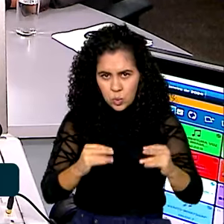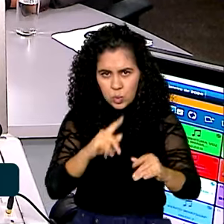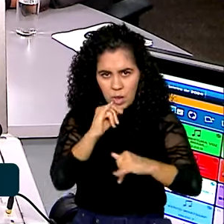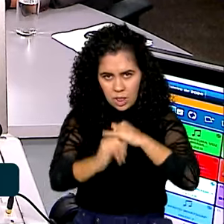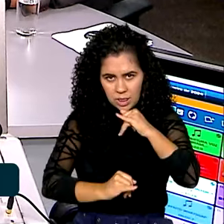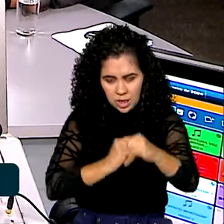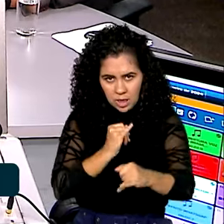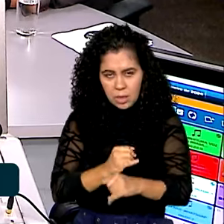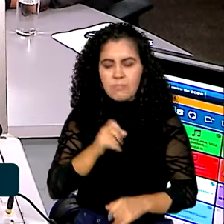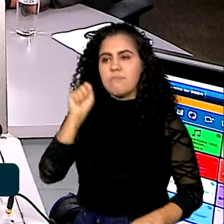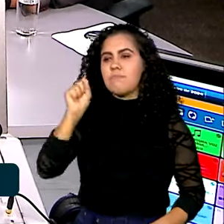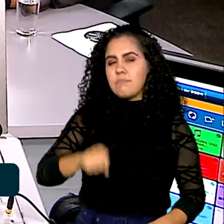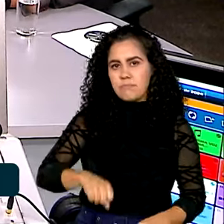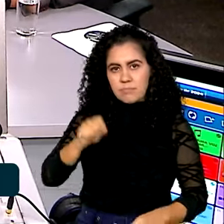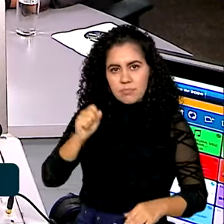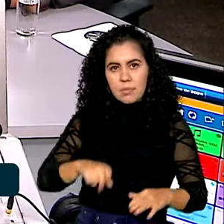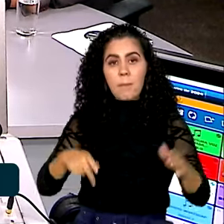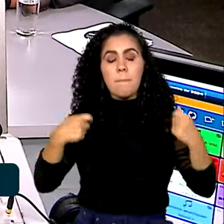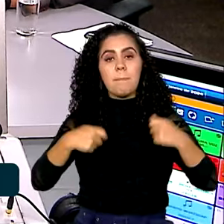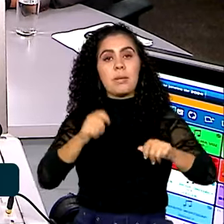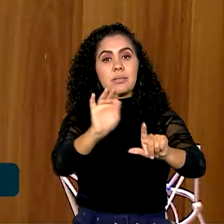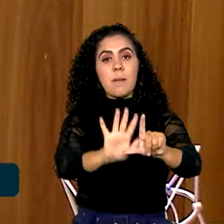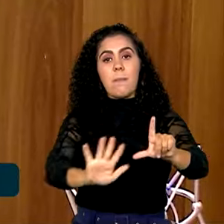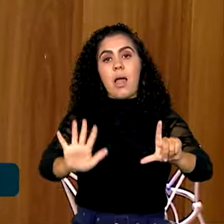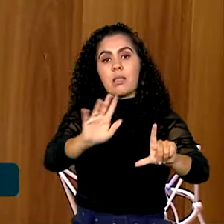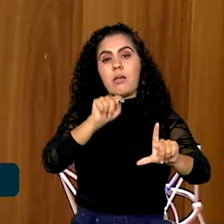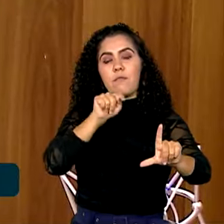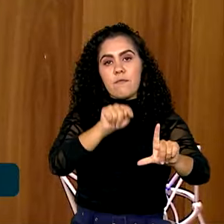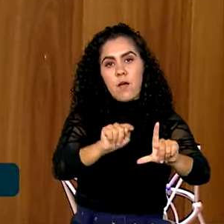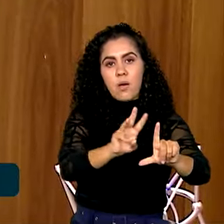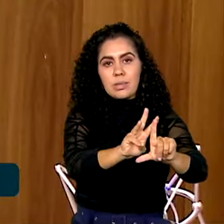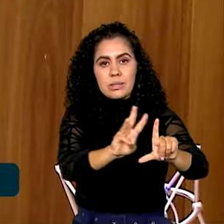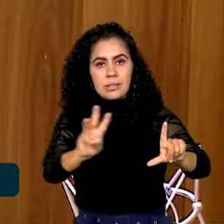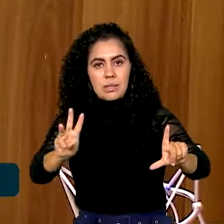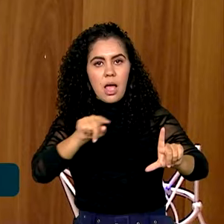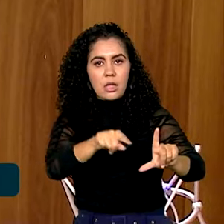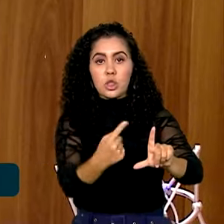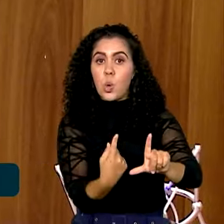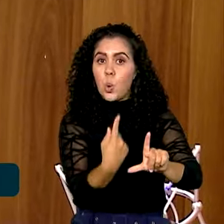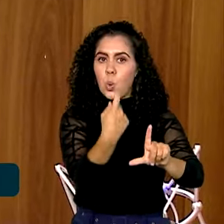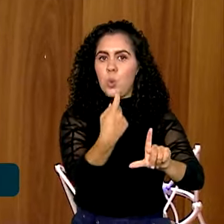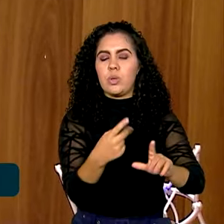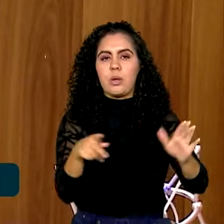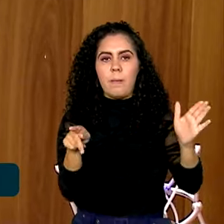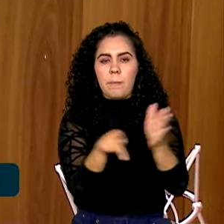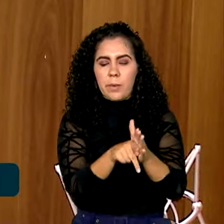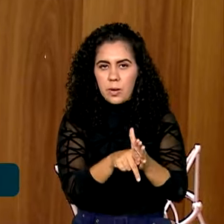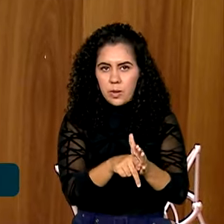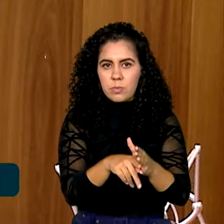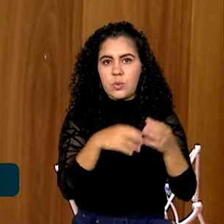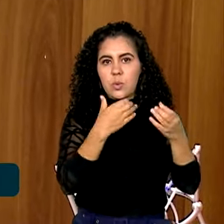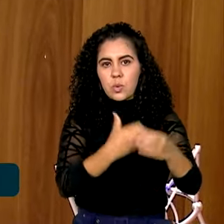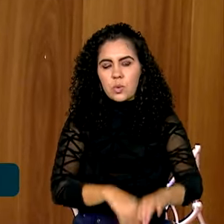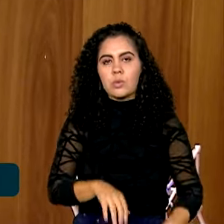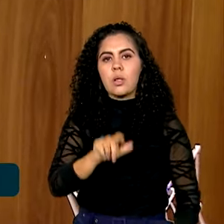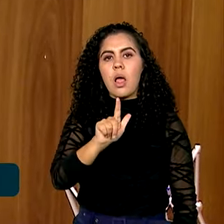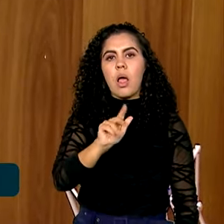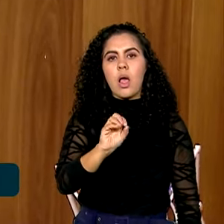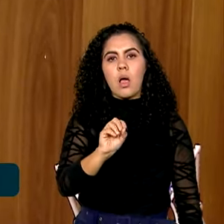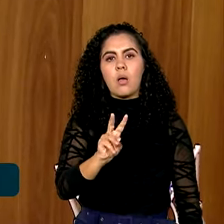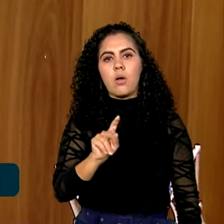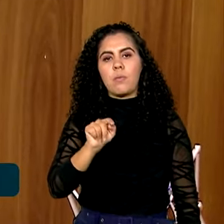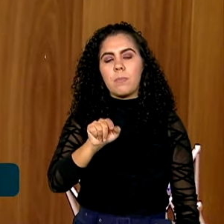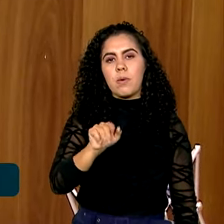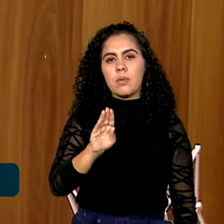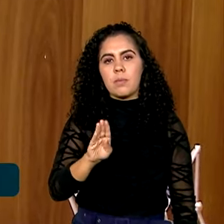internet. O pedido de isenção tem que ser feito na plataforma de inscrição, que é a plataforma única de inscrição no concurso, que é acessa pelo govbr.gestão. Ali tem